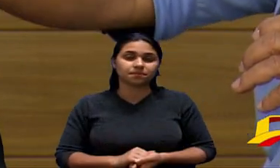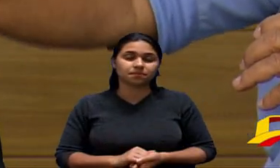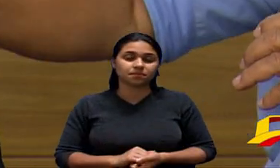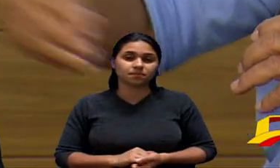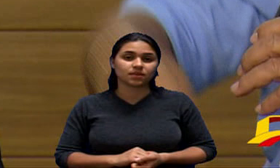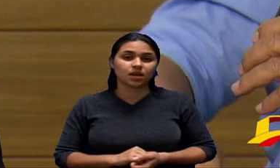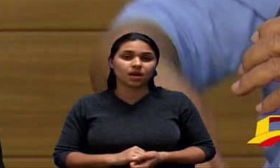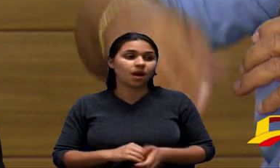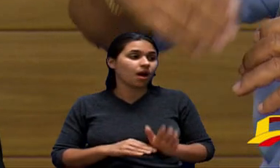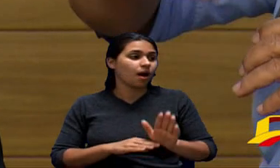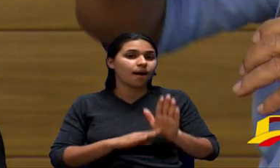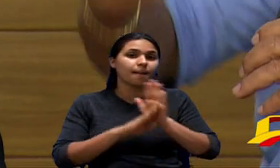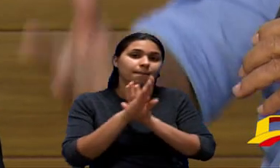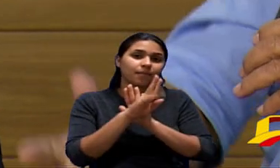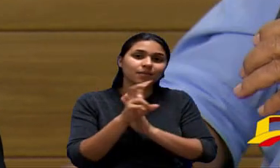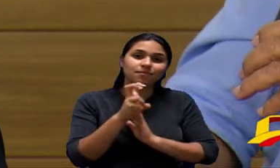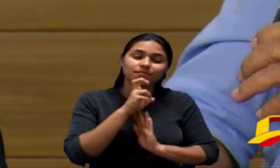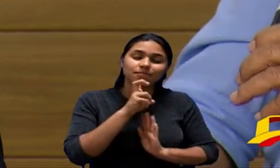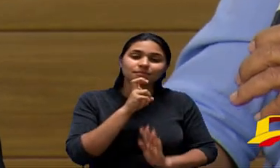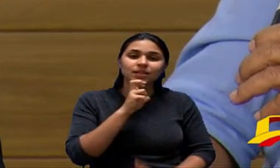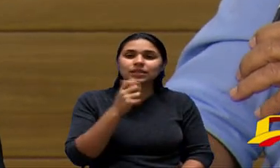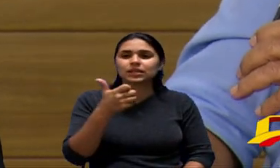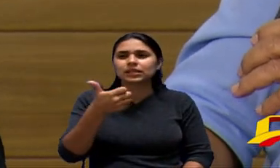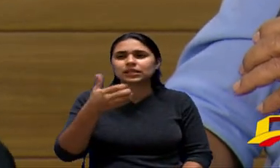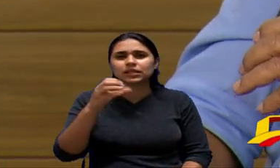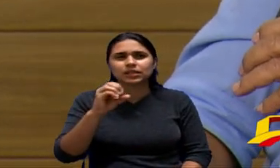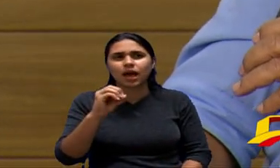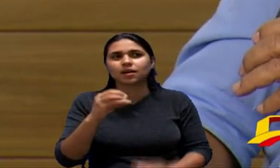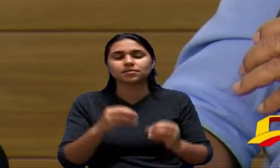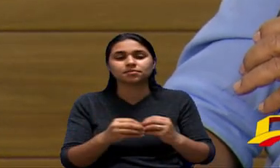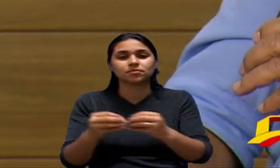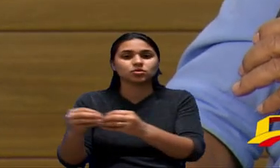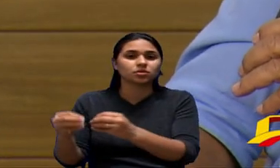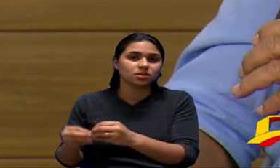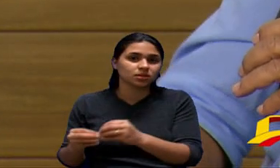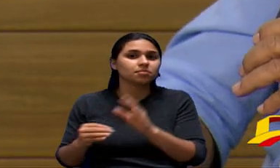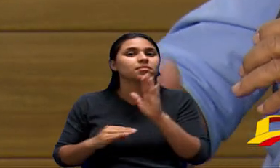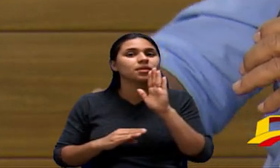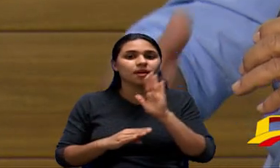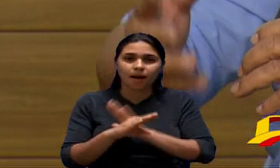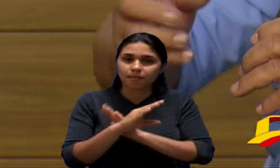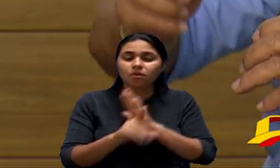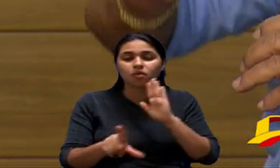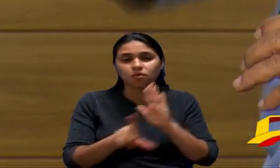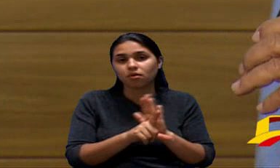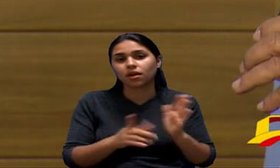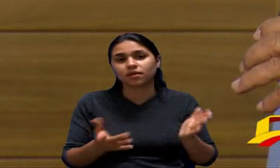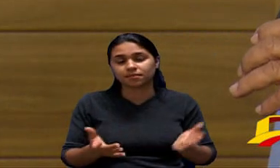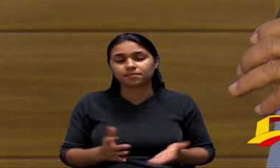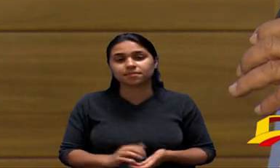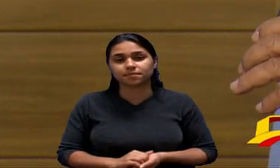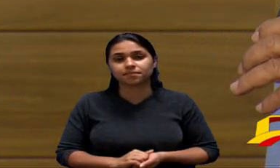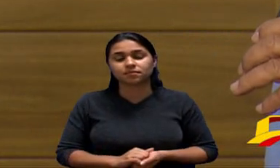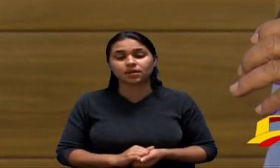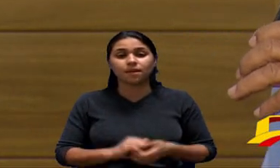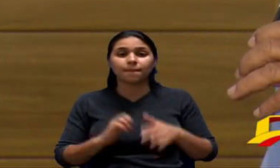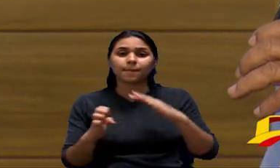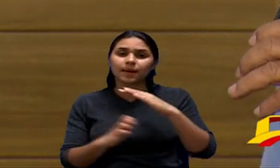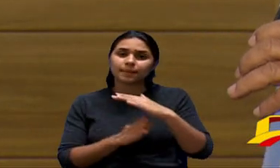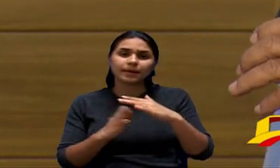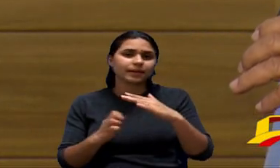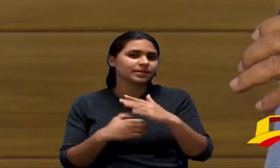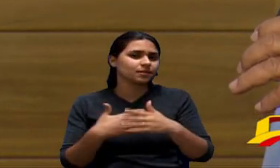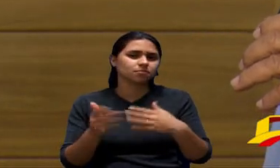aprovou em Sorocaba já tem mais de 10 municípios do Brasil aprovado essa lei de repente uma imprensa qualquer aí